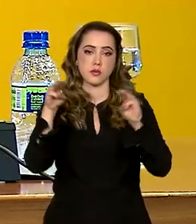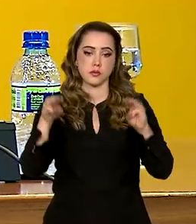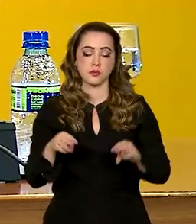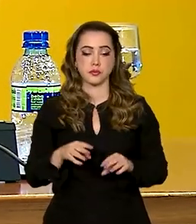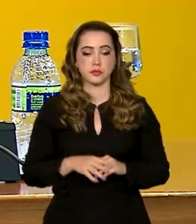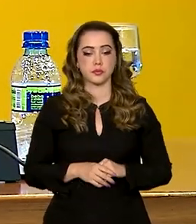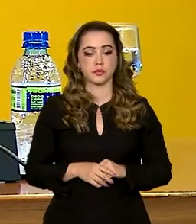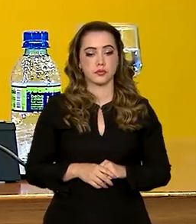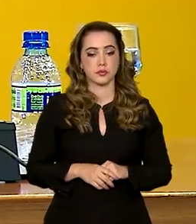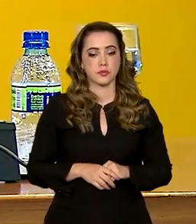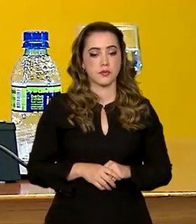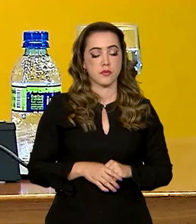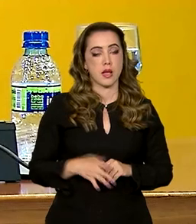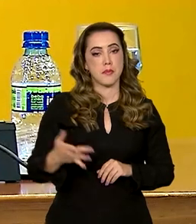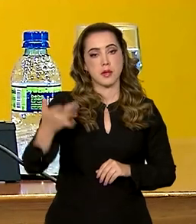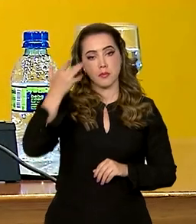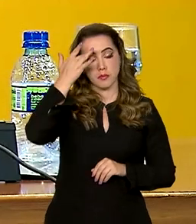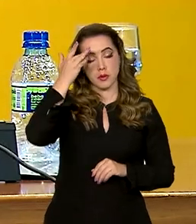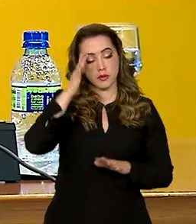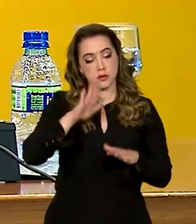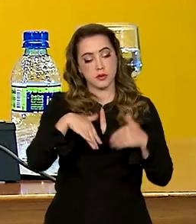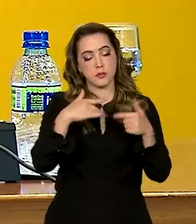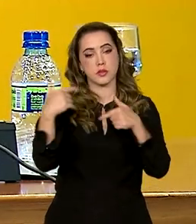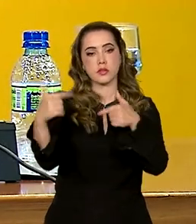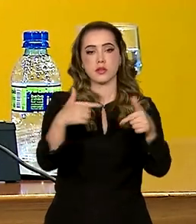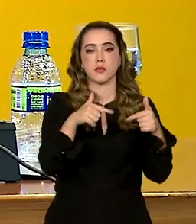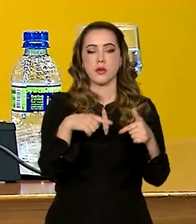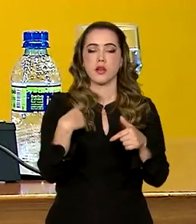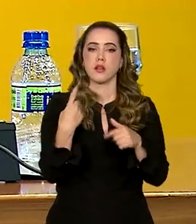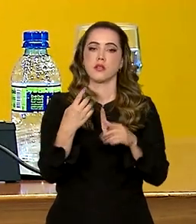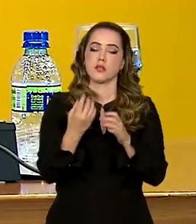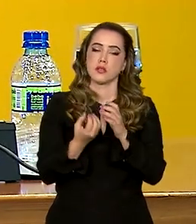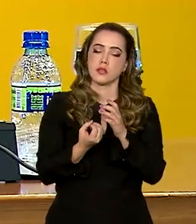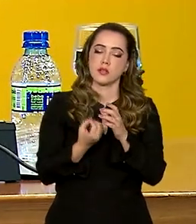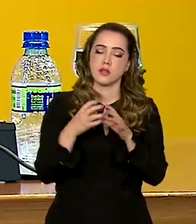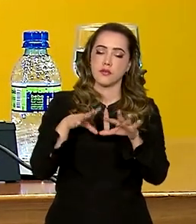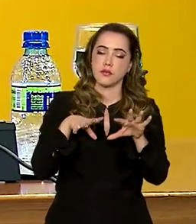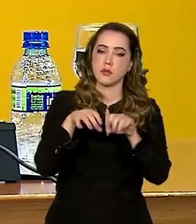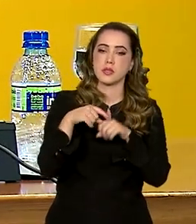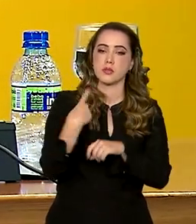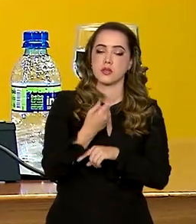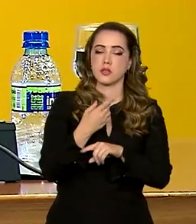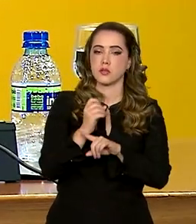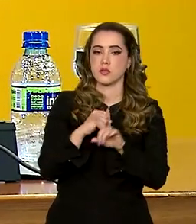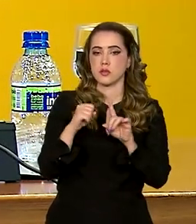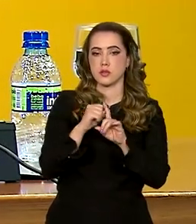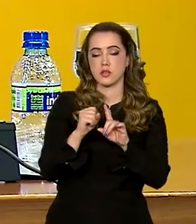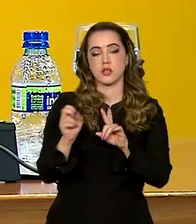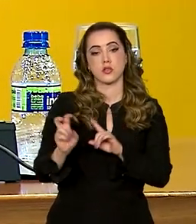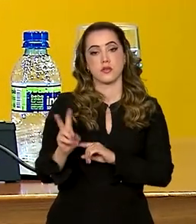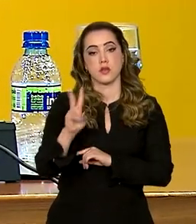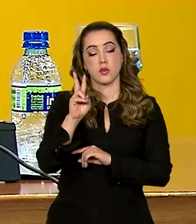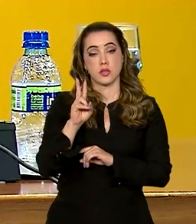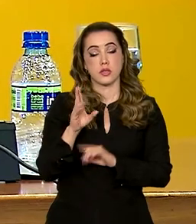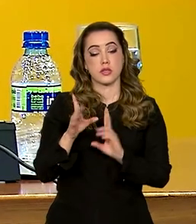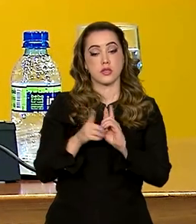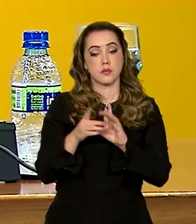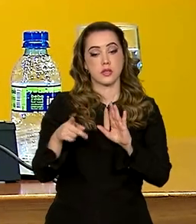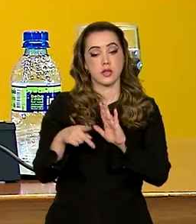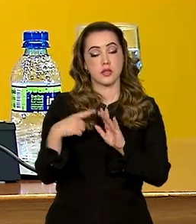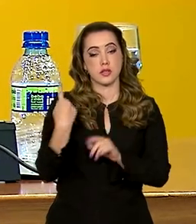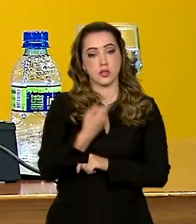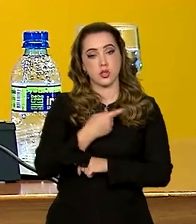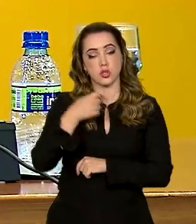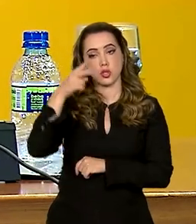memória desempenha papel vital na formação de nossas sociedades e na promoção de valores democráticos. Ao lembrarmos e